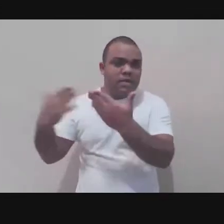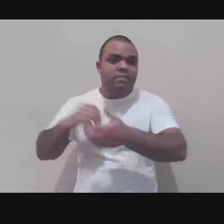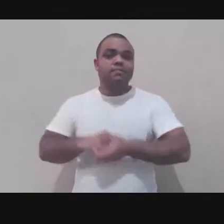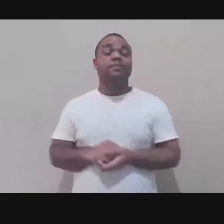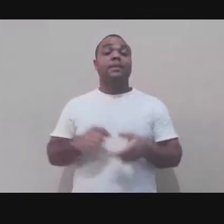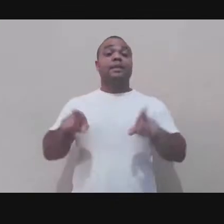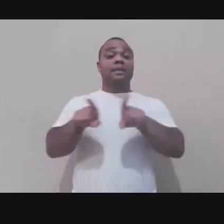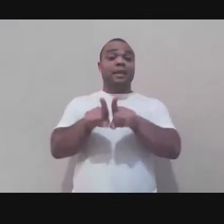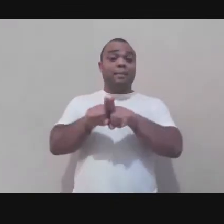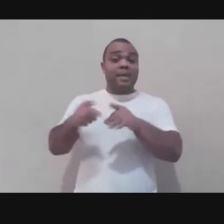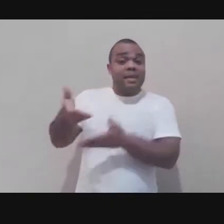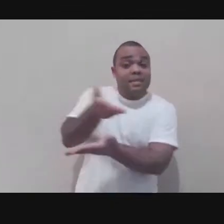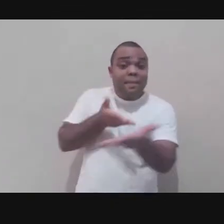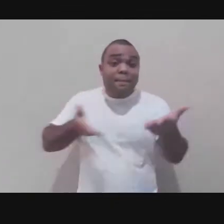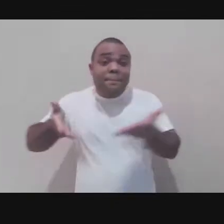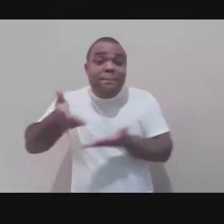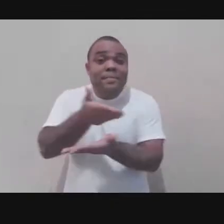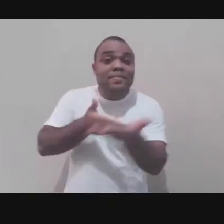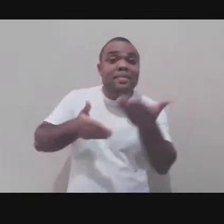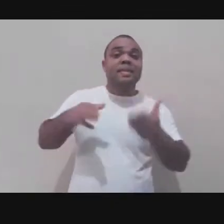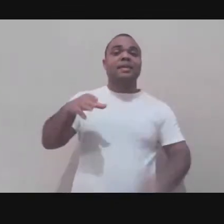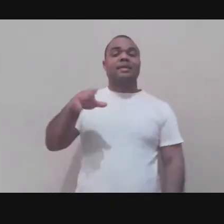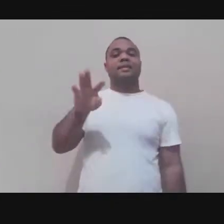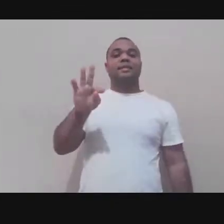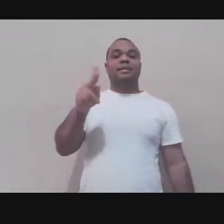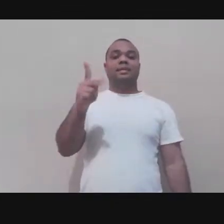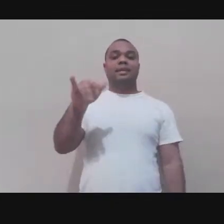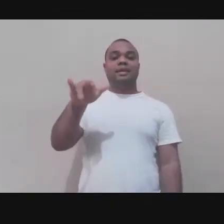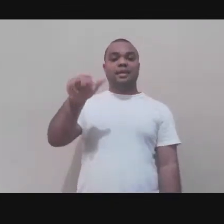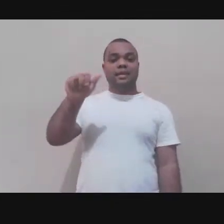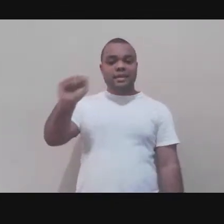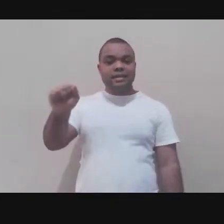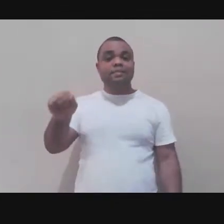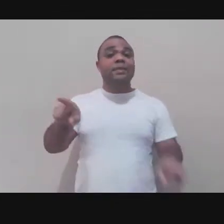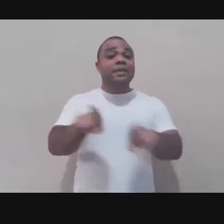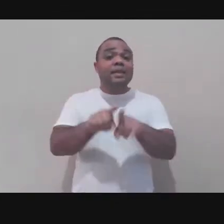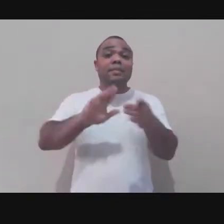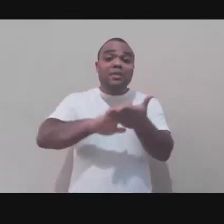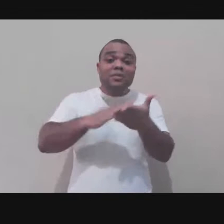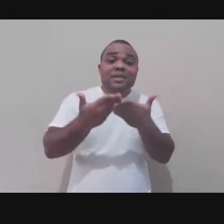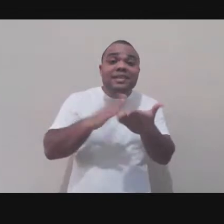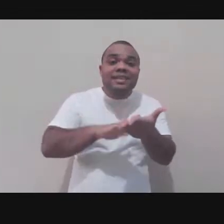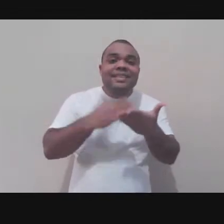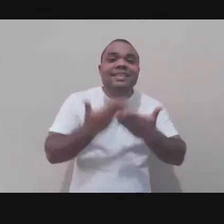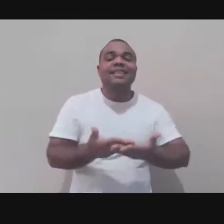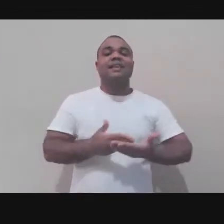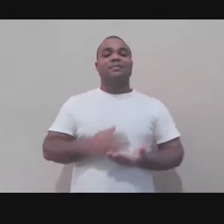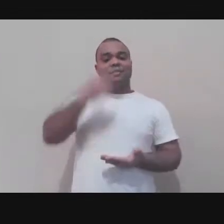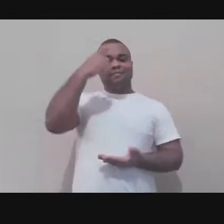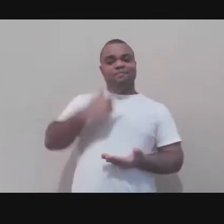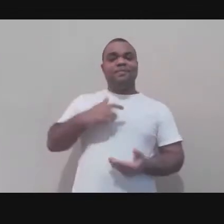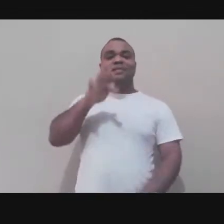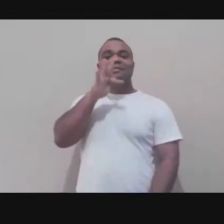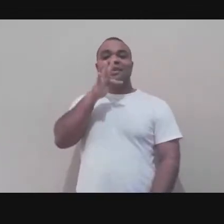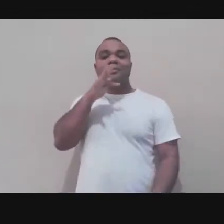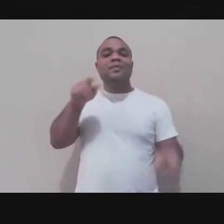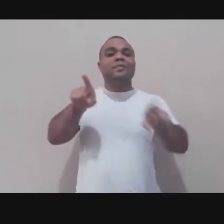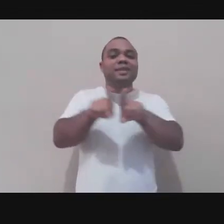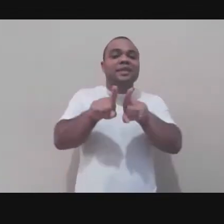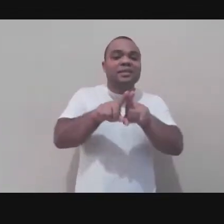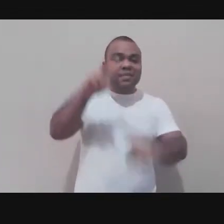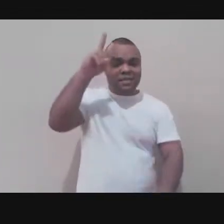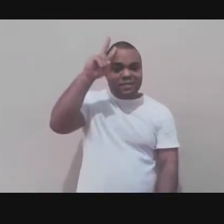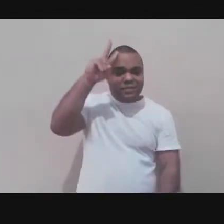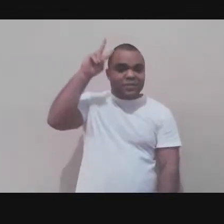Thalita Carvalho, para os intérpretes de Libra, Fábio e Oswaldo, que estão acompanhando a gente hoje, e para o nosso paciente